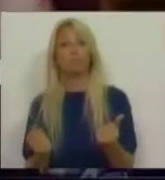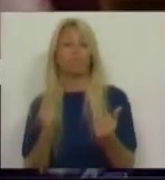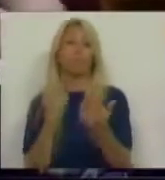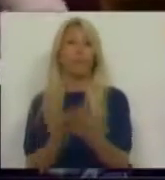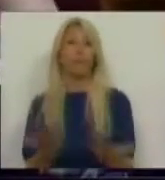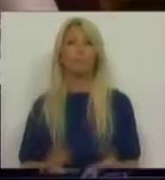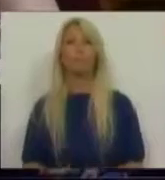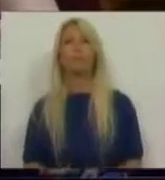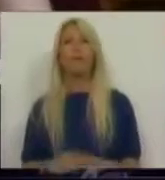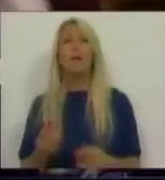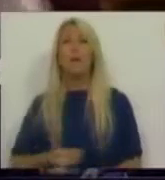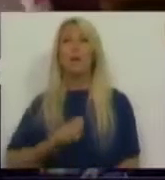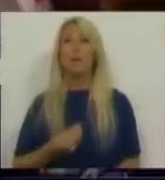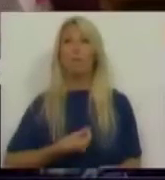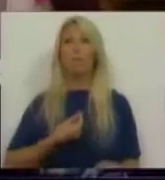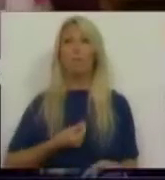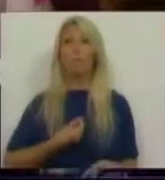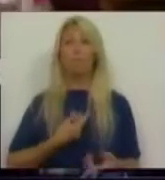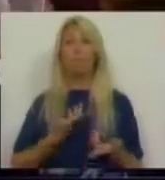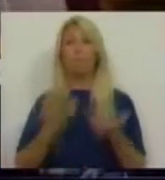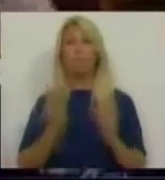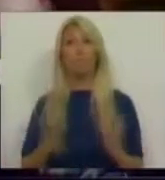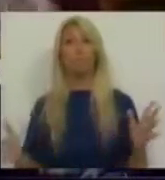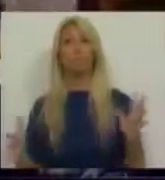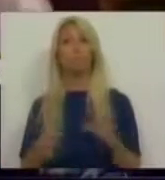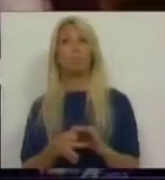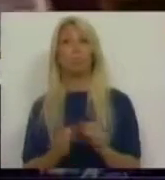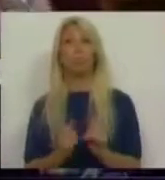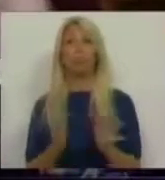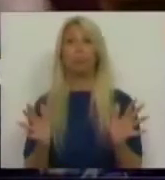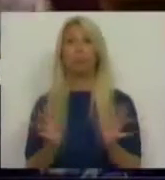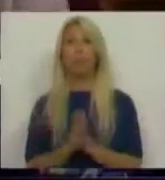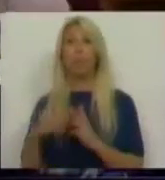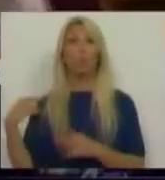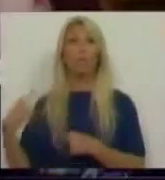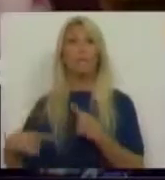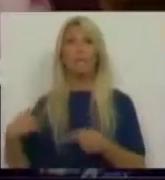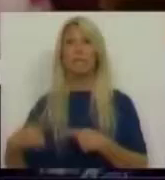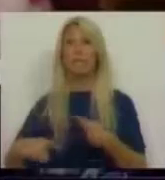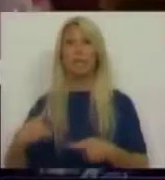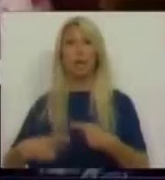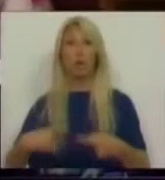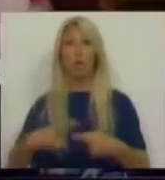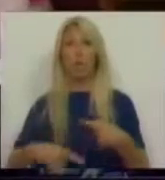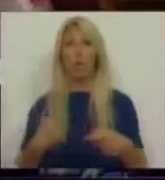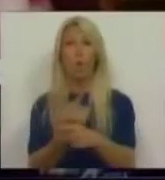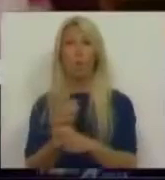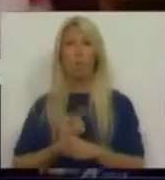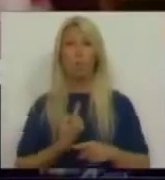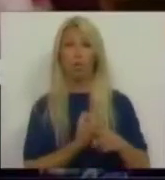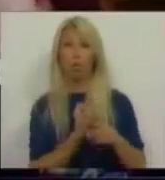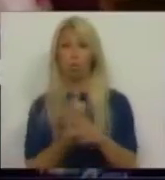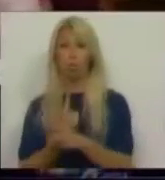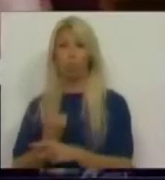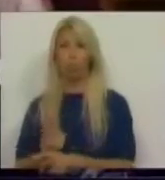E a preocupação deve acompanhar todo o ciclo de vida dos produtos, todo o ciclo de